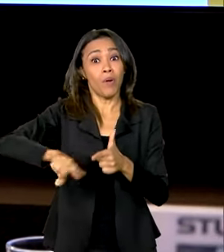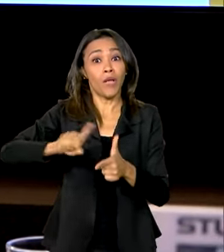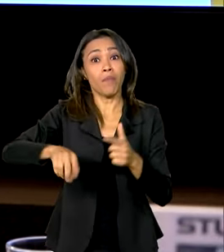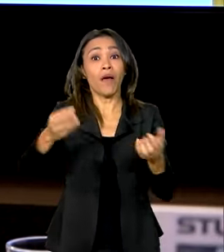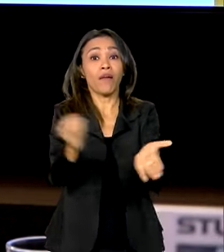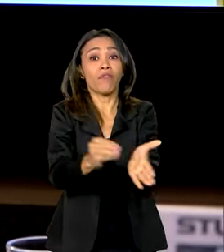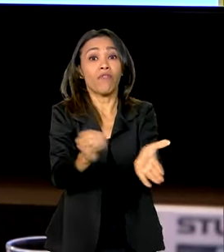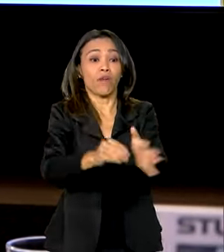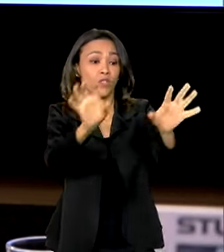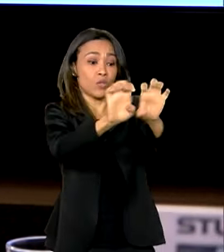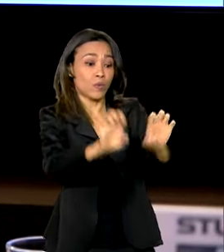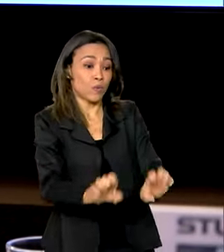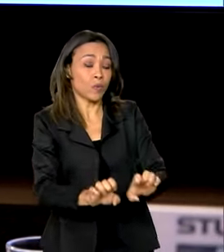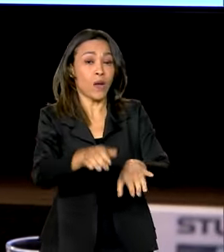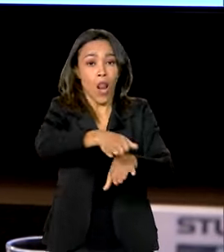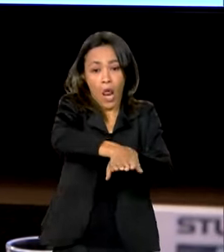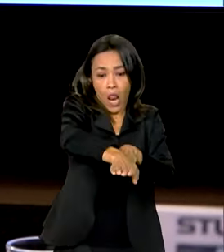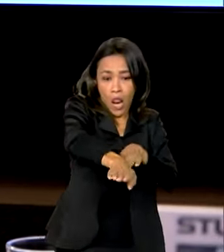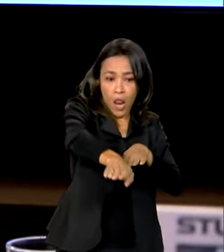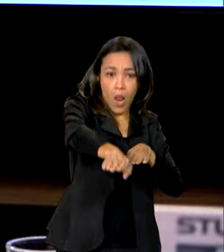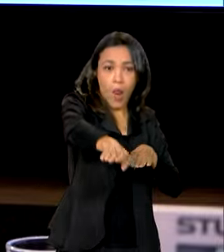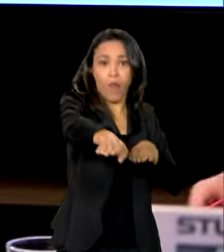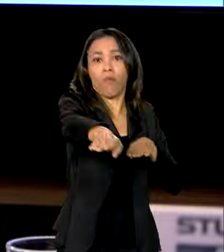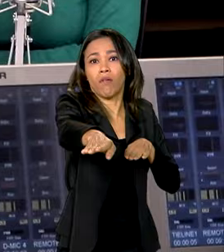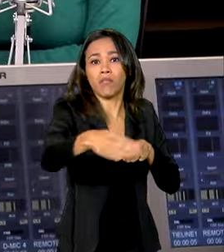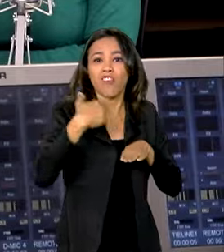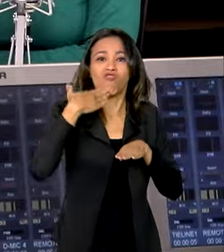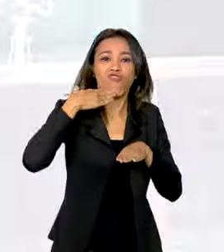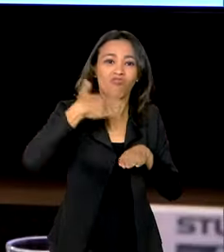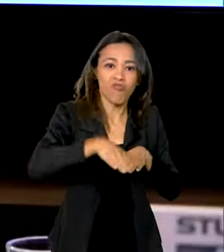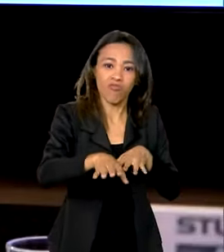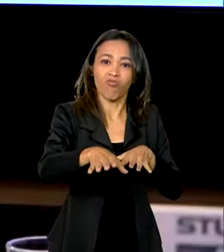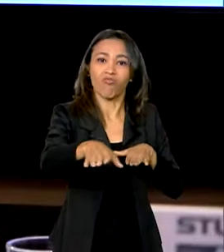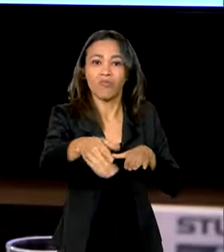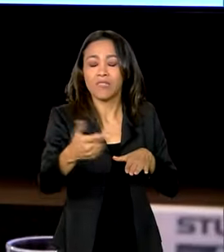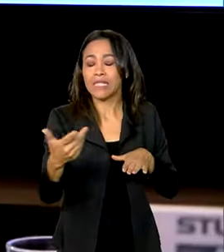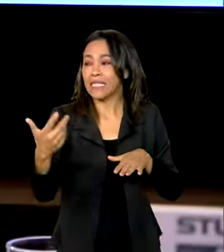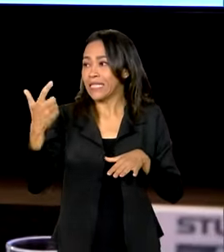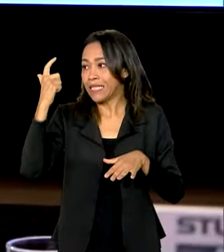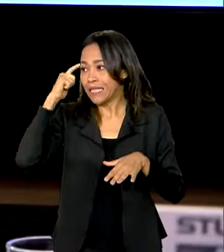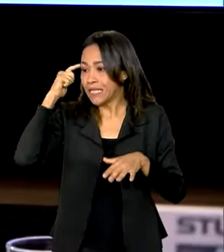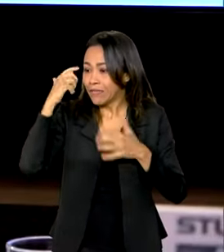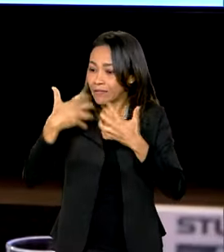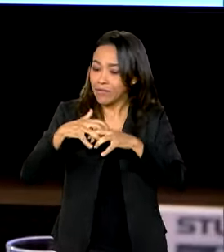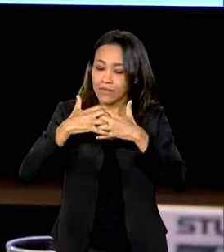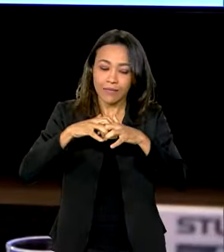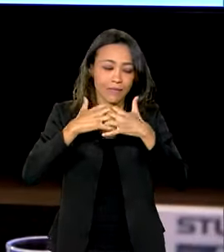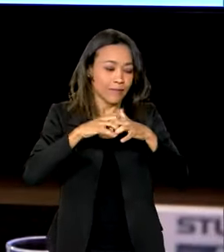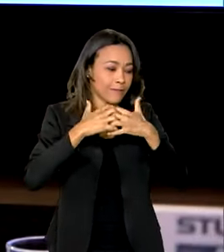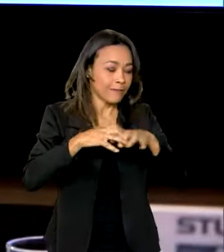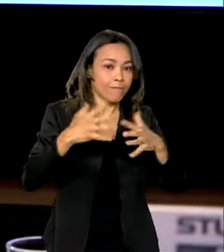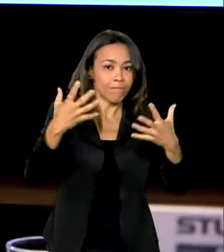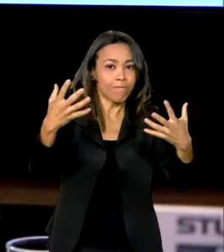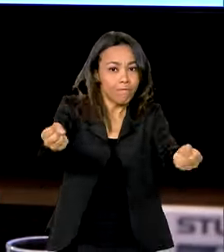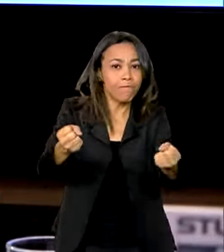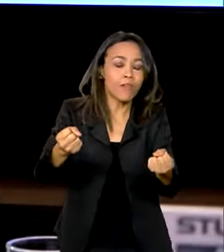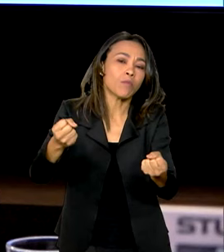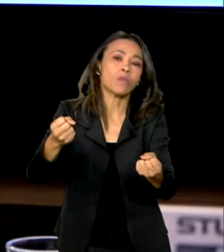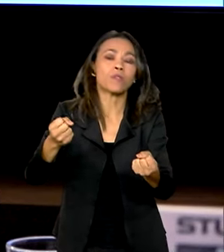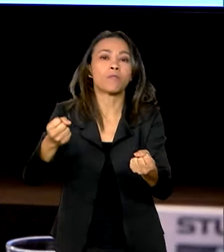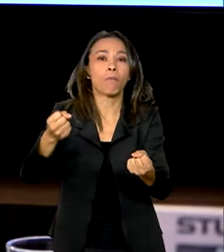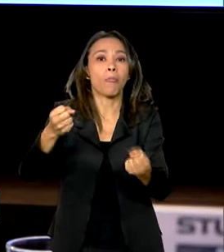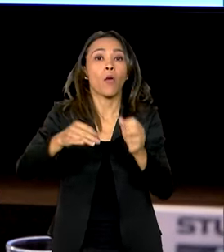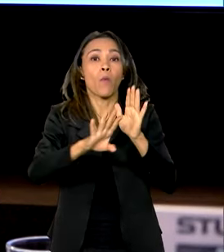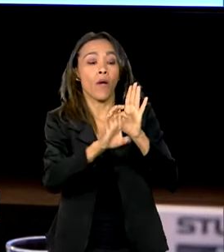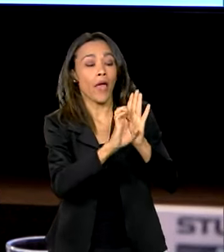infraestrutura, ficamos com rodovias completamente desconectadas. Naquele momento, nós lançamos um primeiro contrato, um